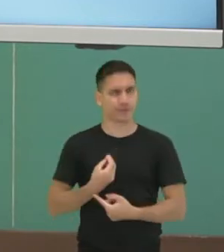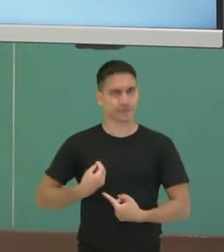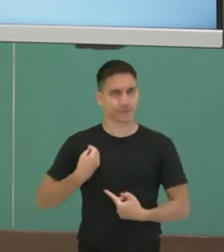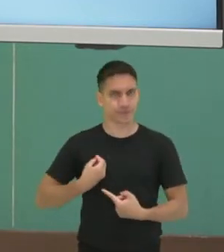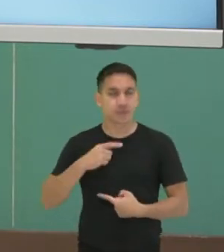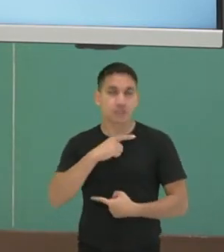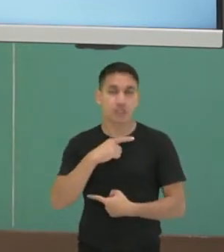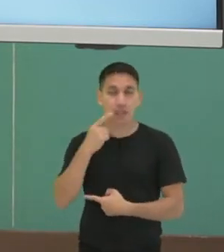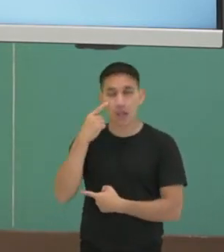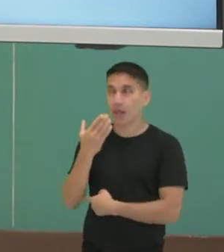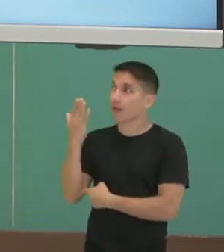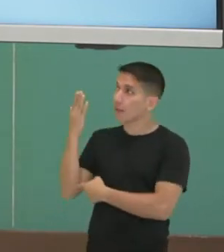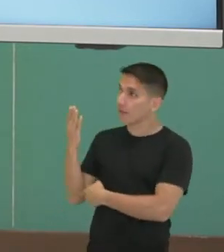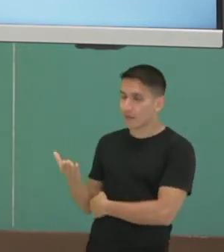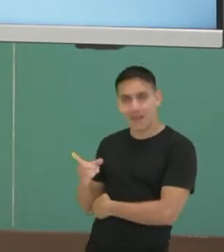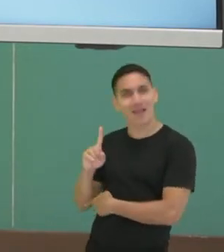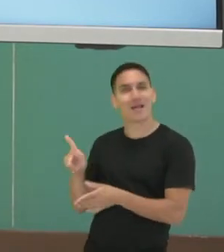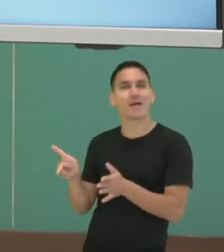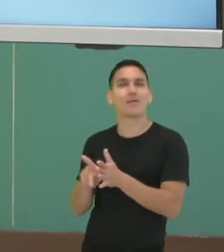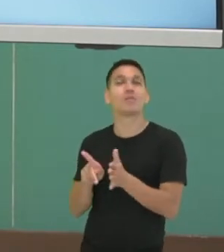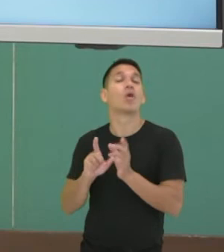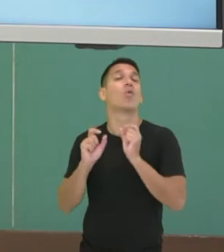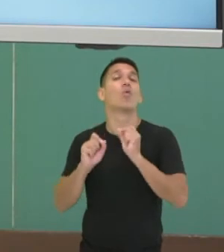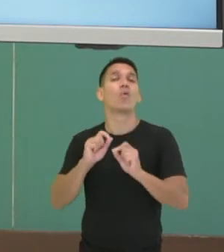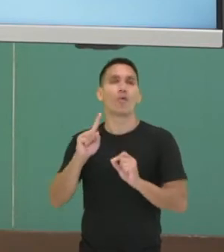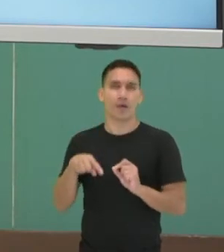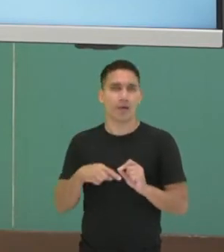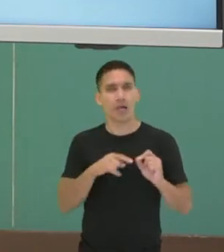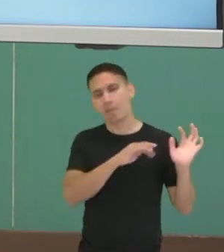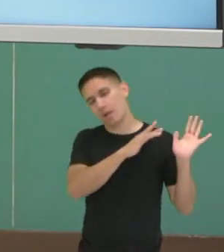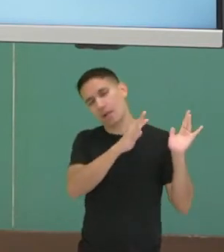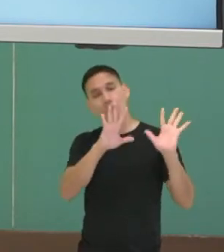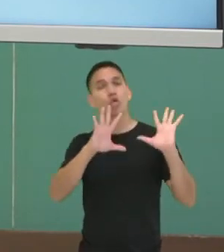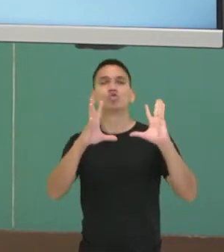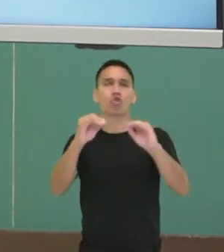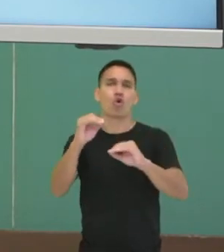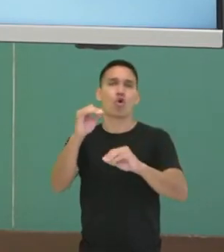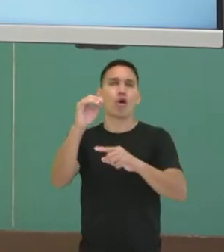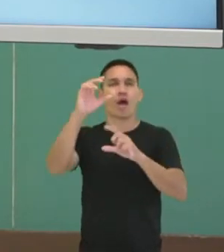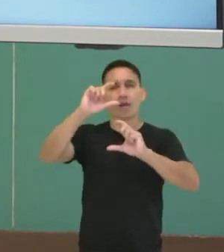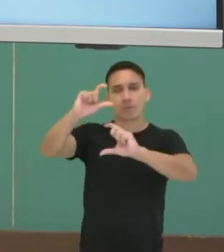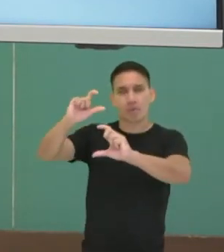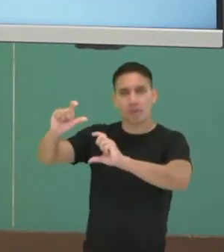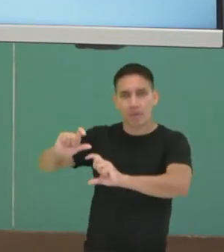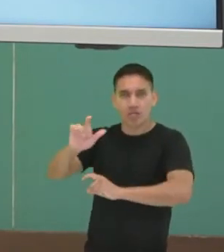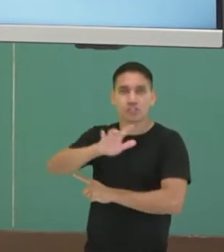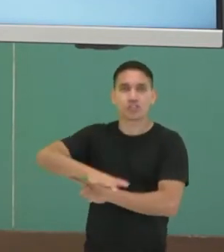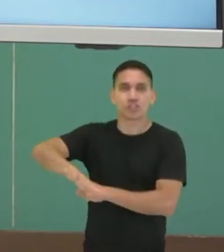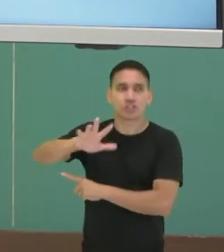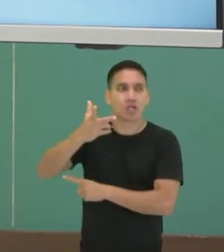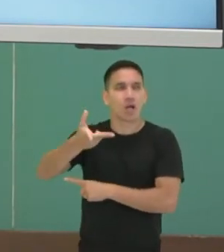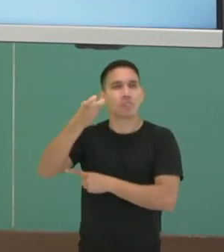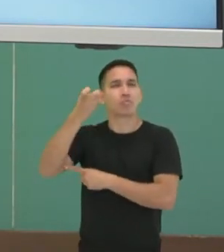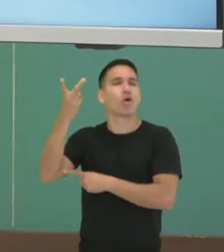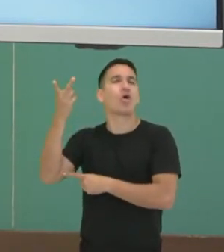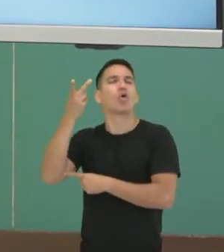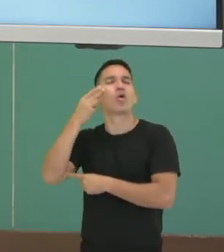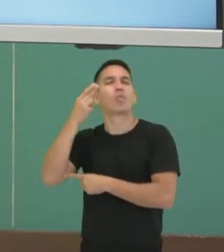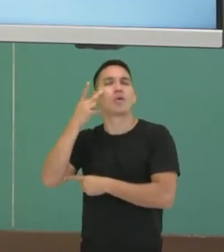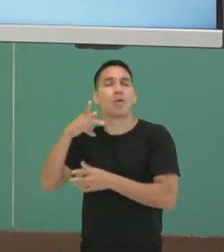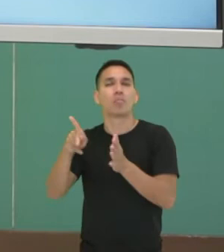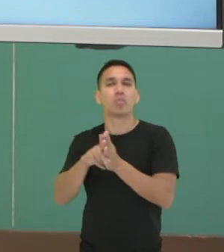que a história em quadrinho, todas as histórias em quadrinhos de uma forma geral, elas nos remetem a um texto